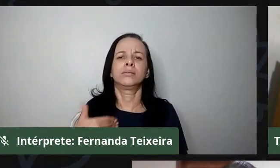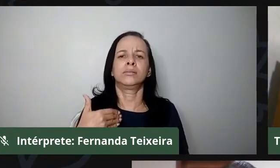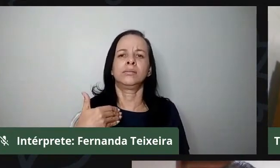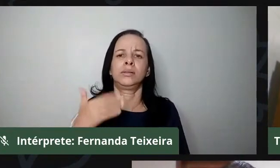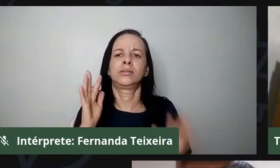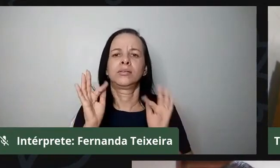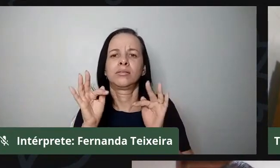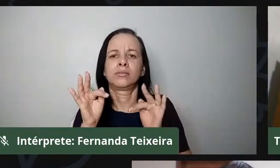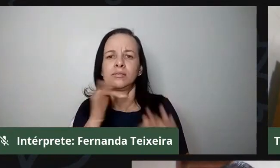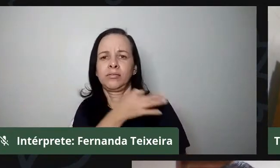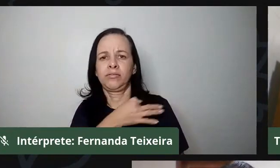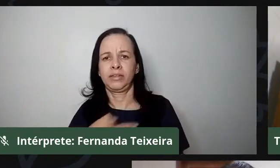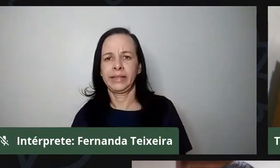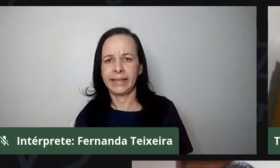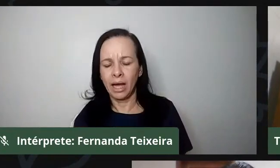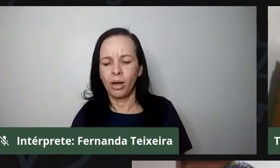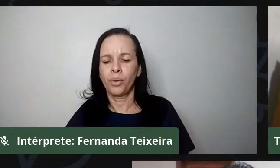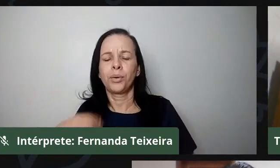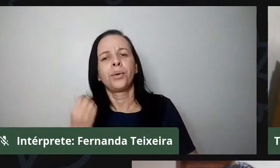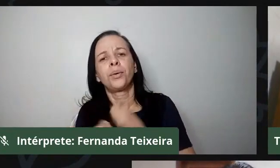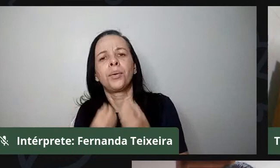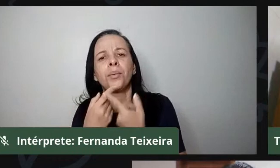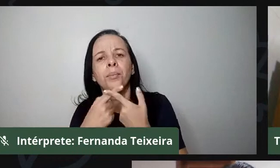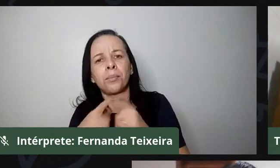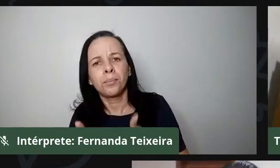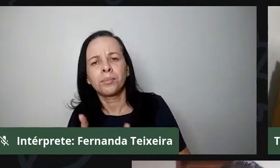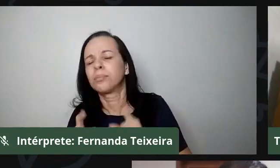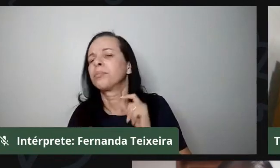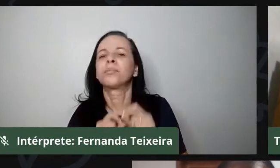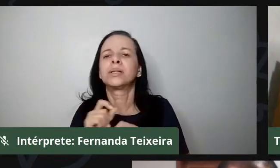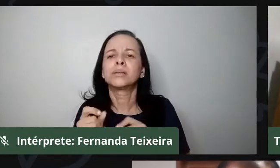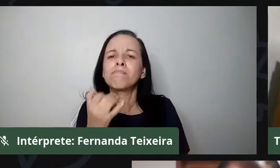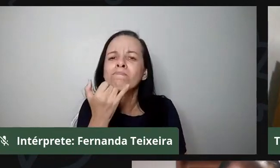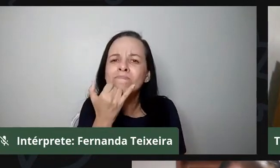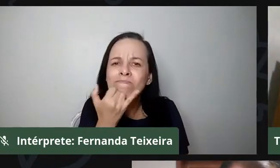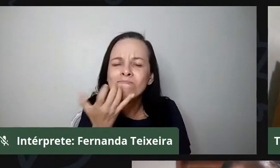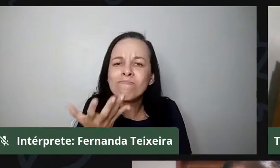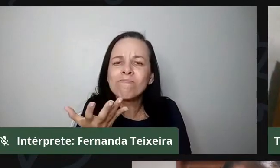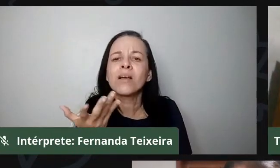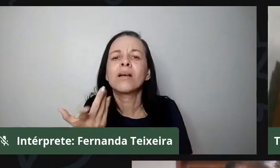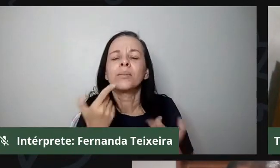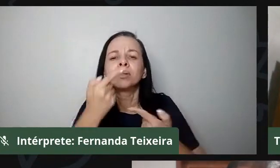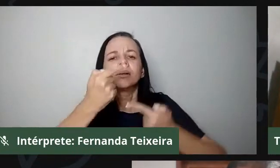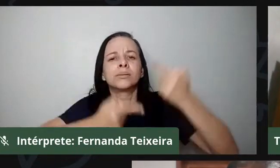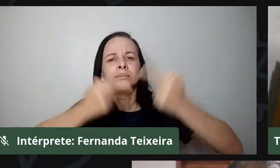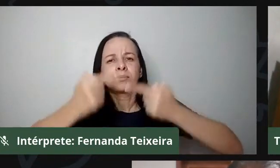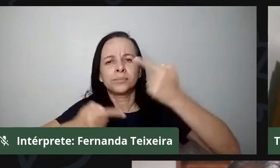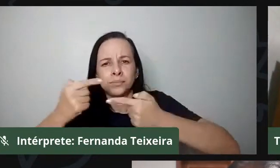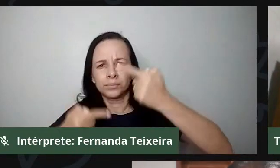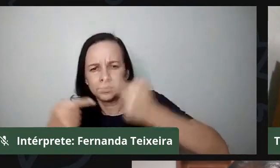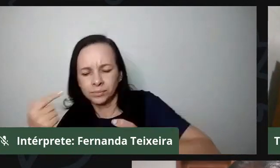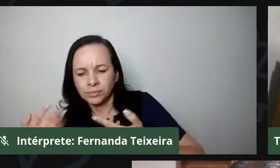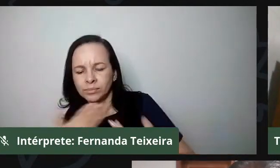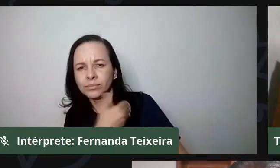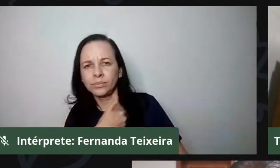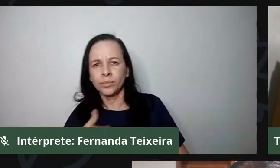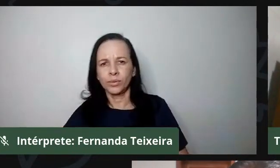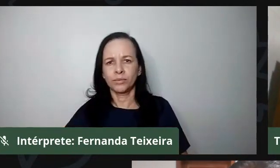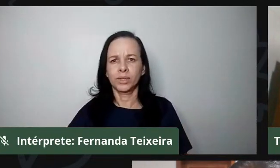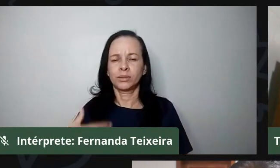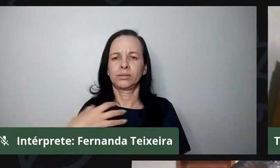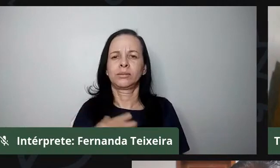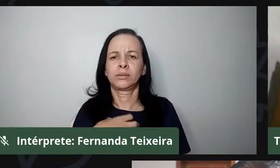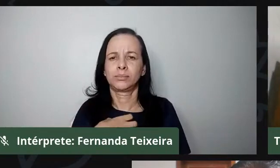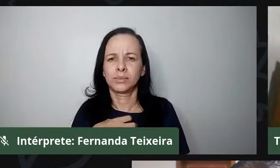entretanto, pouco, desculpa, pouco se discute a atuação do governo do estado no sentido de